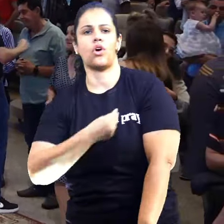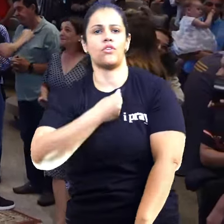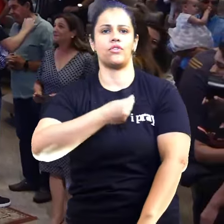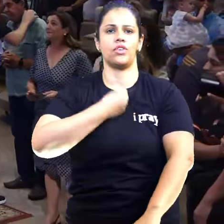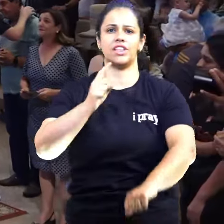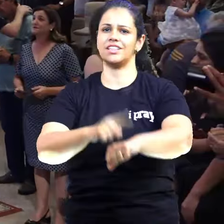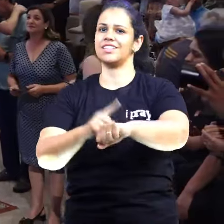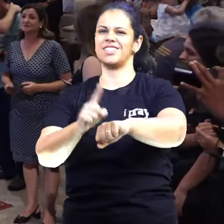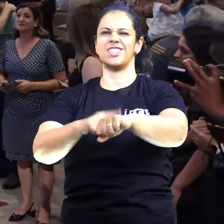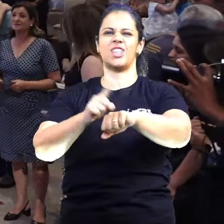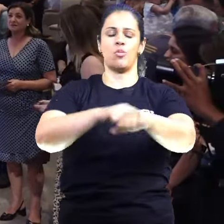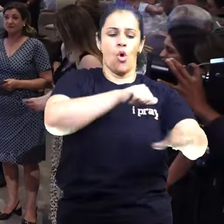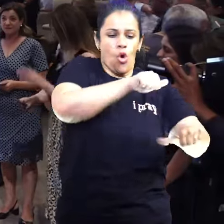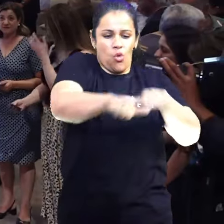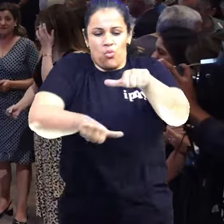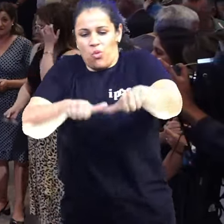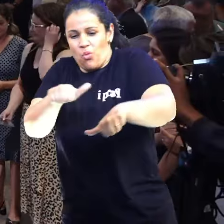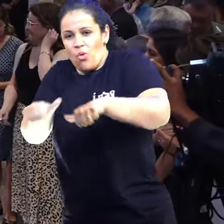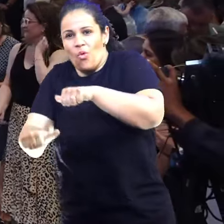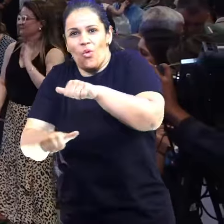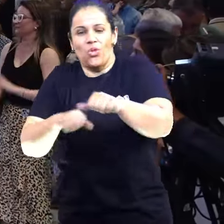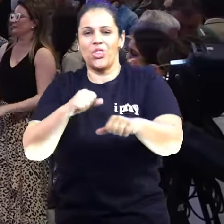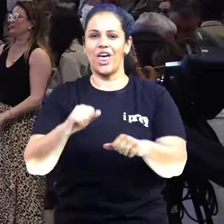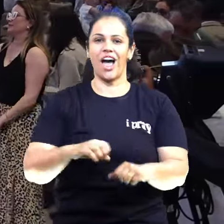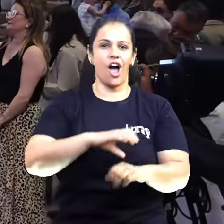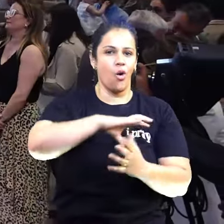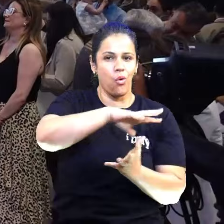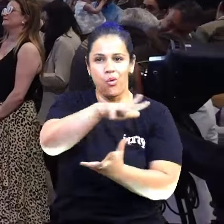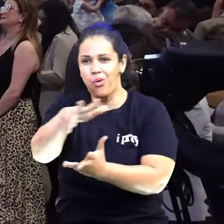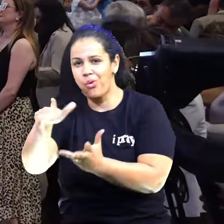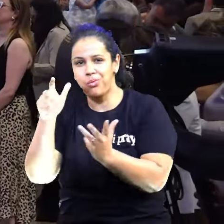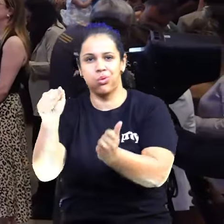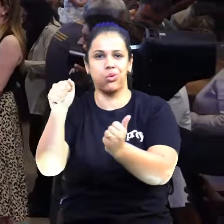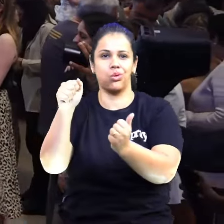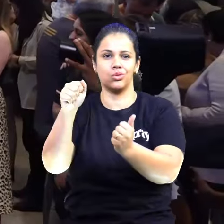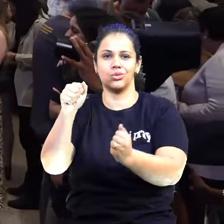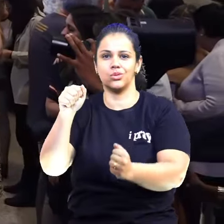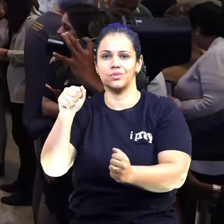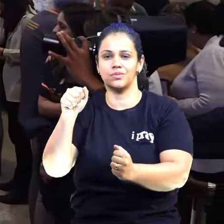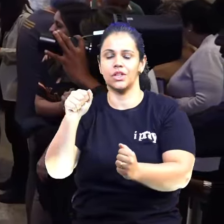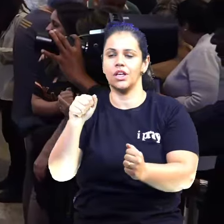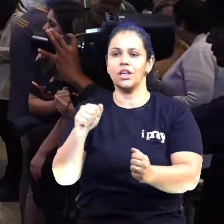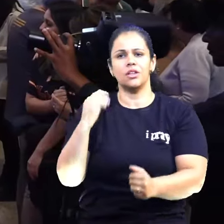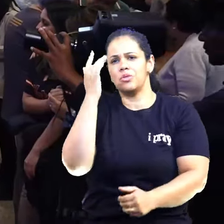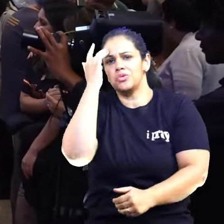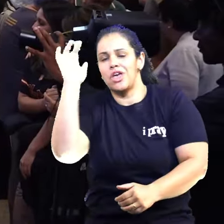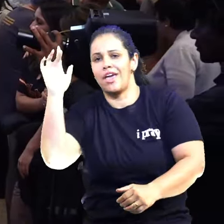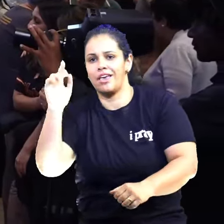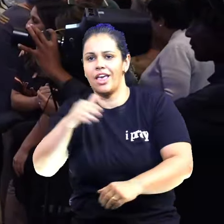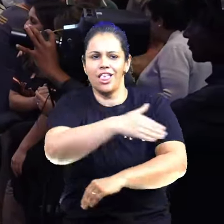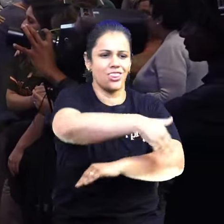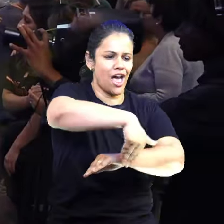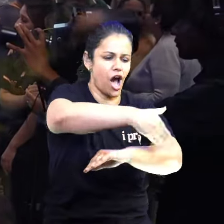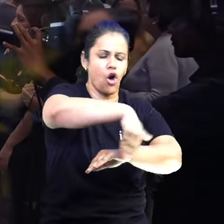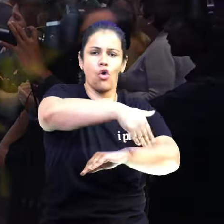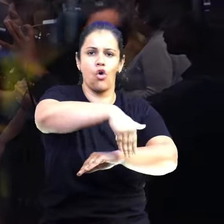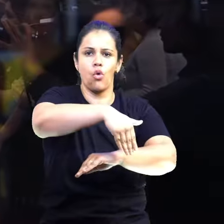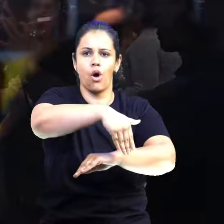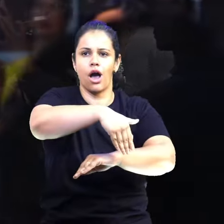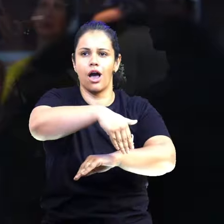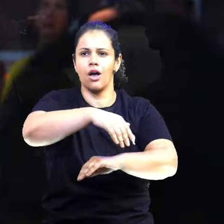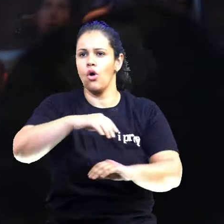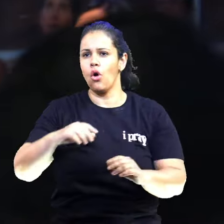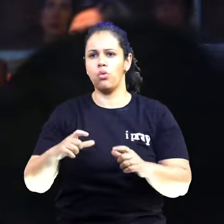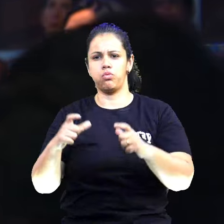fazer diferença nessa sociedade, seja do outro lado da rua, como também do outro lado do